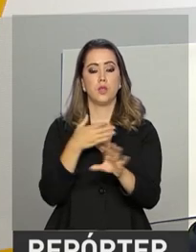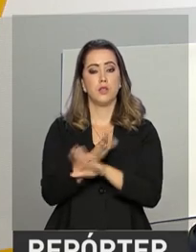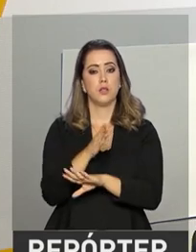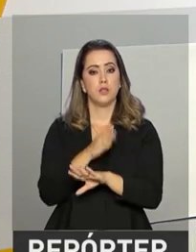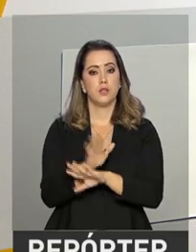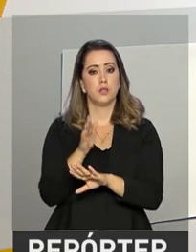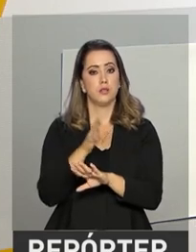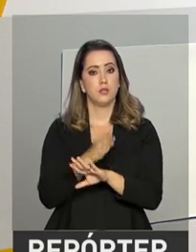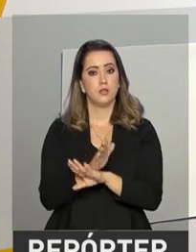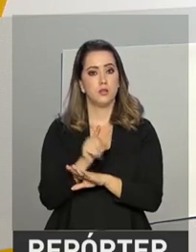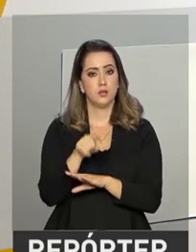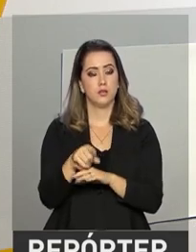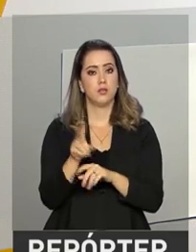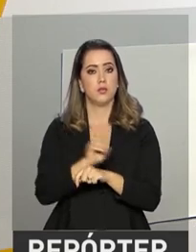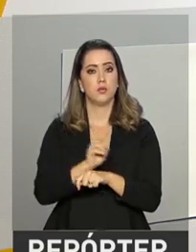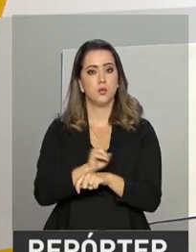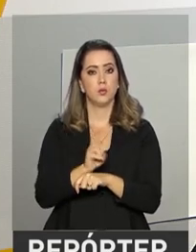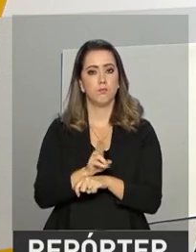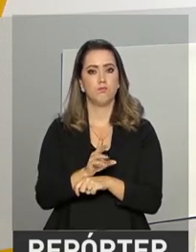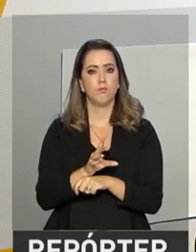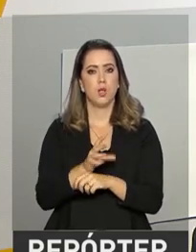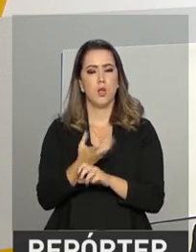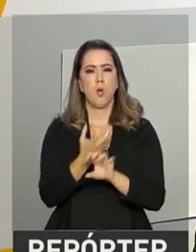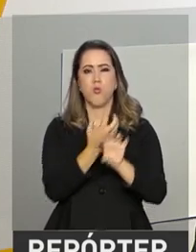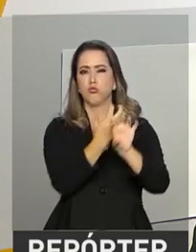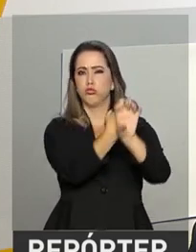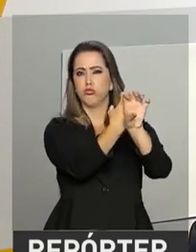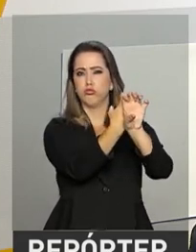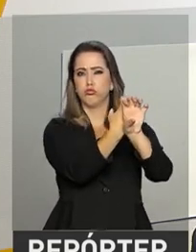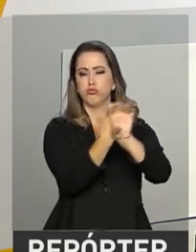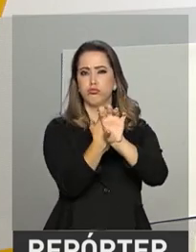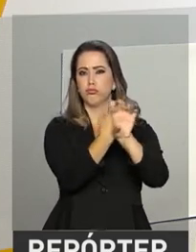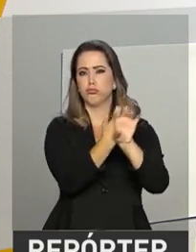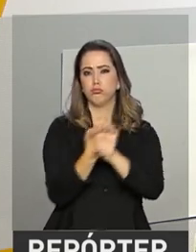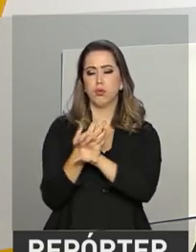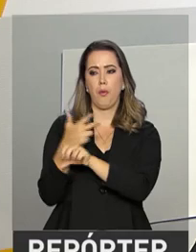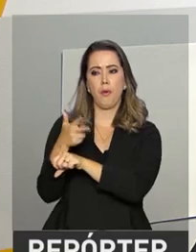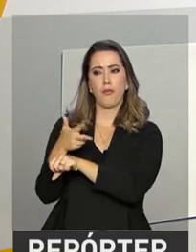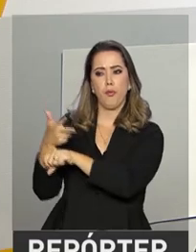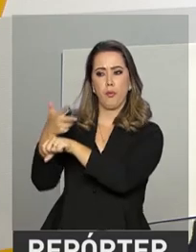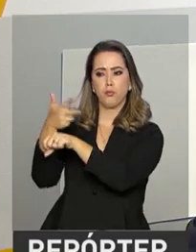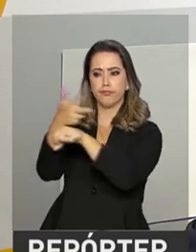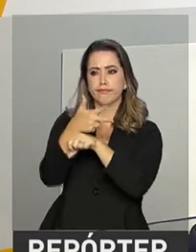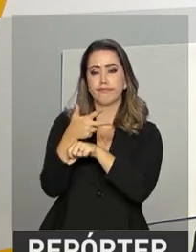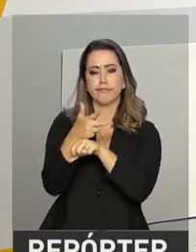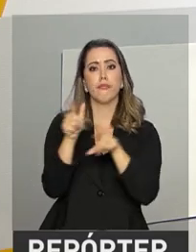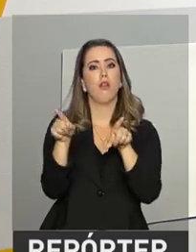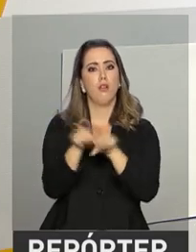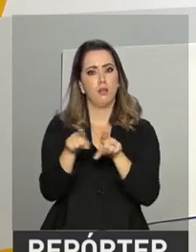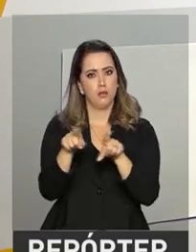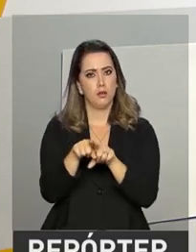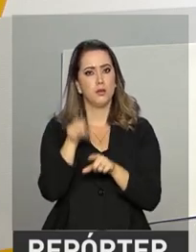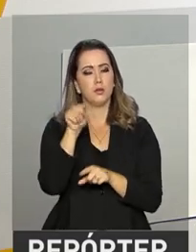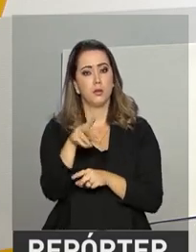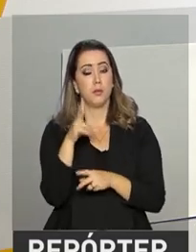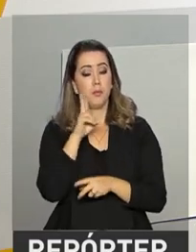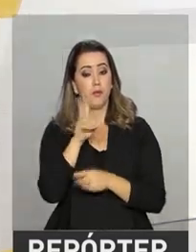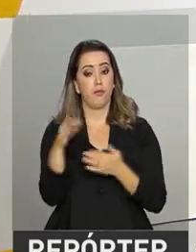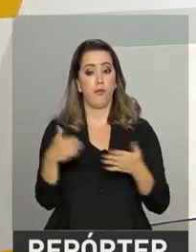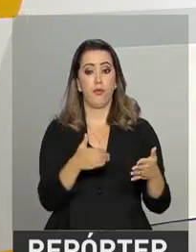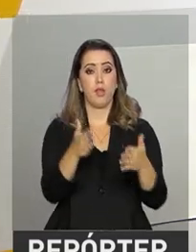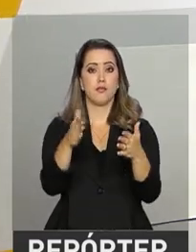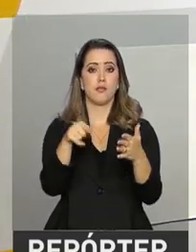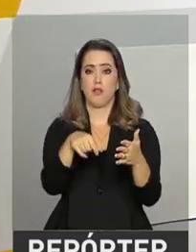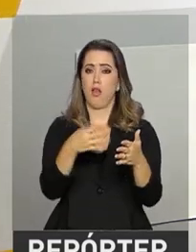fiscalização através de câmeras, de monitoramentos, são indispensáveis nesse sentido. Como também a qualidade das vias efetivamente.